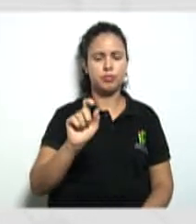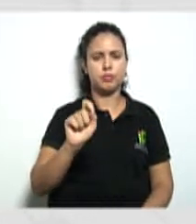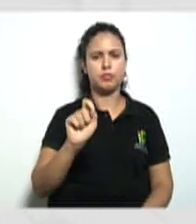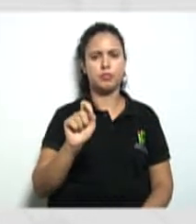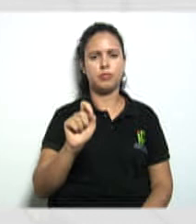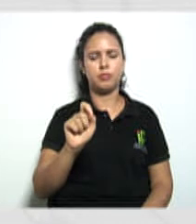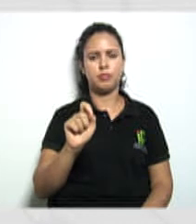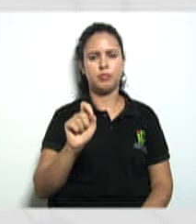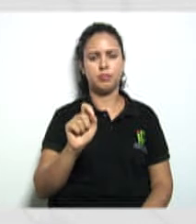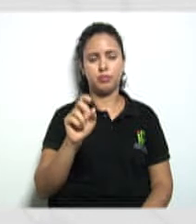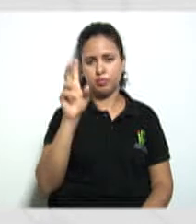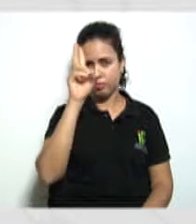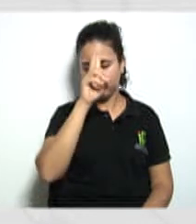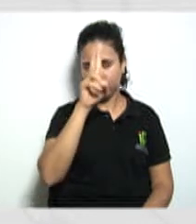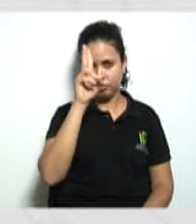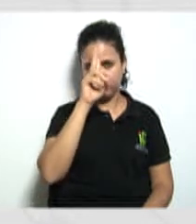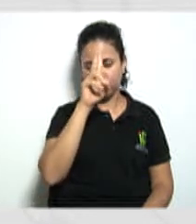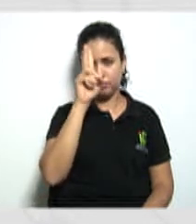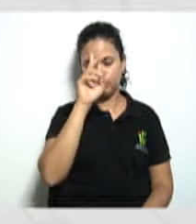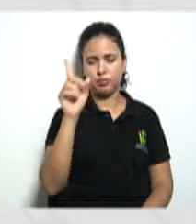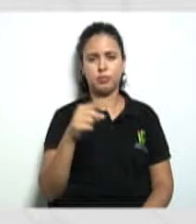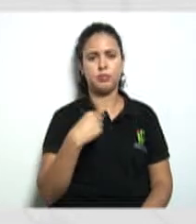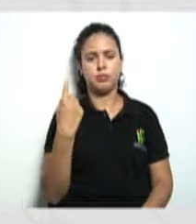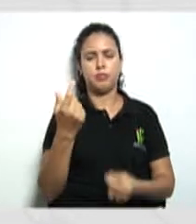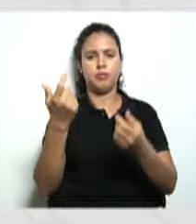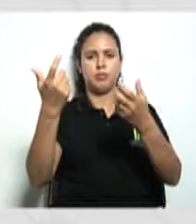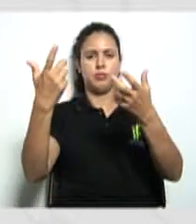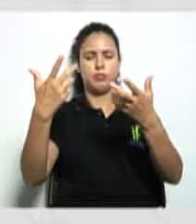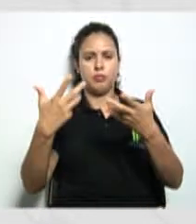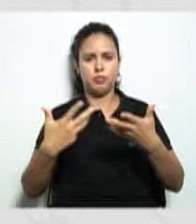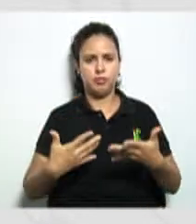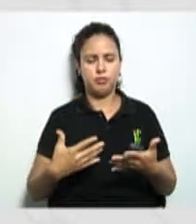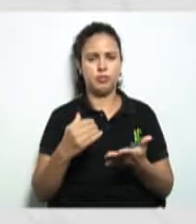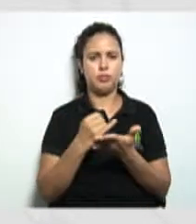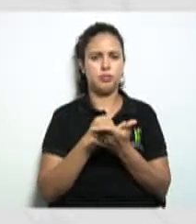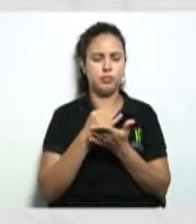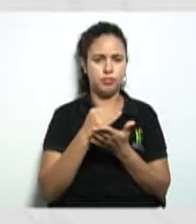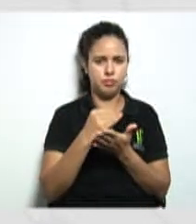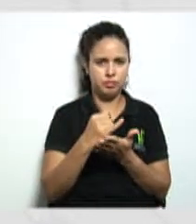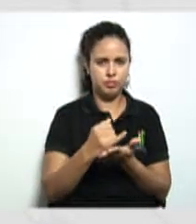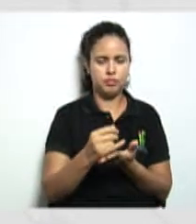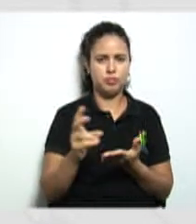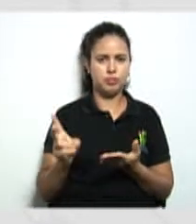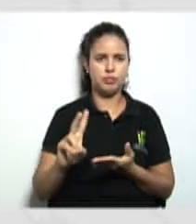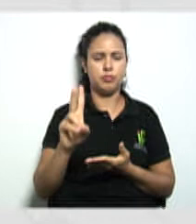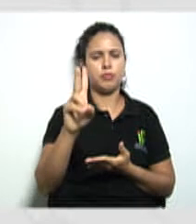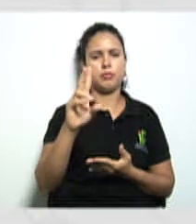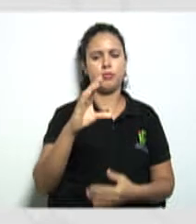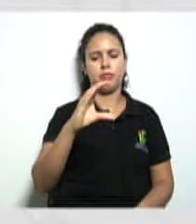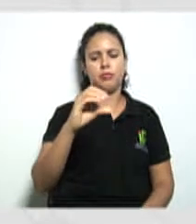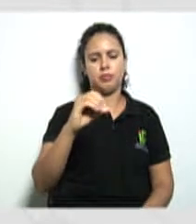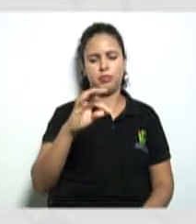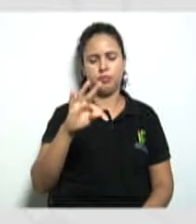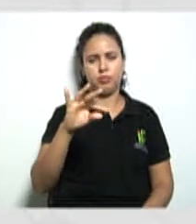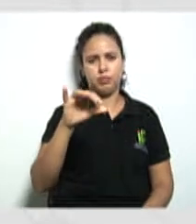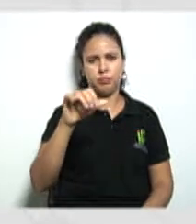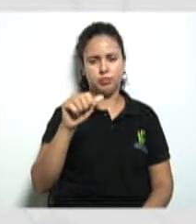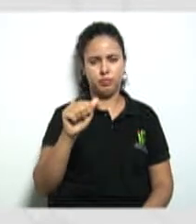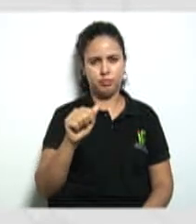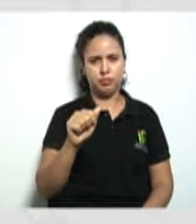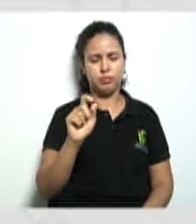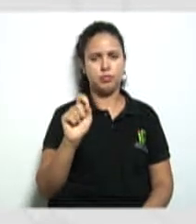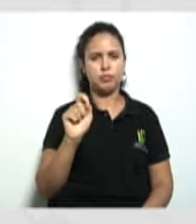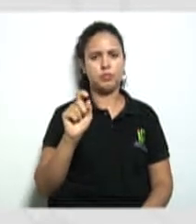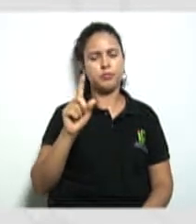lembram quando nós dissemos lá no início a questão do valor da cota que a cota é